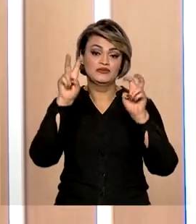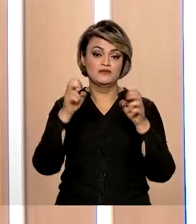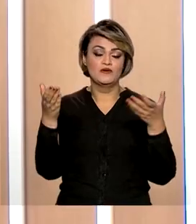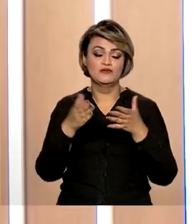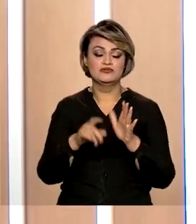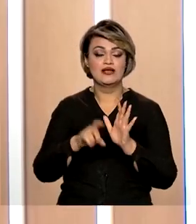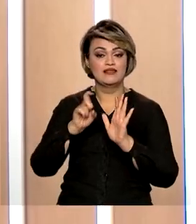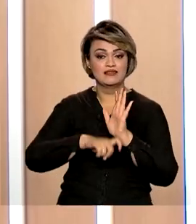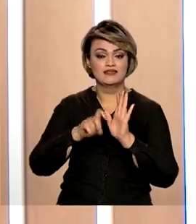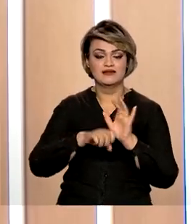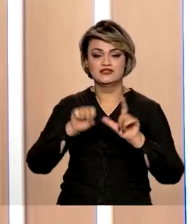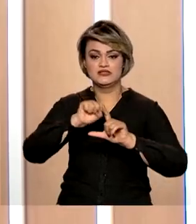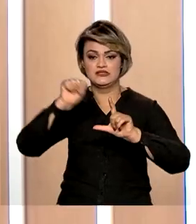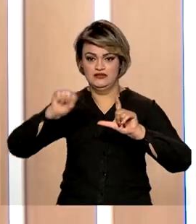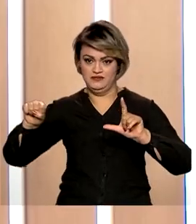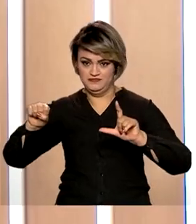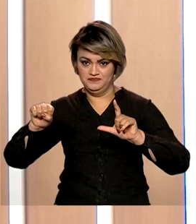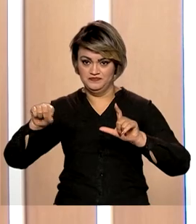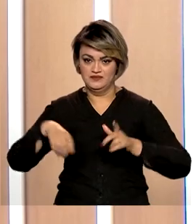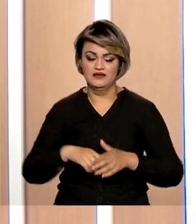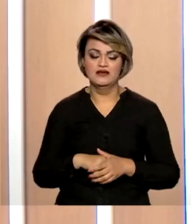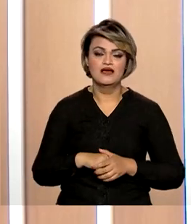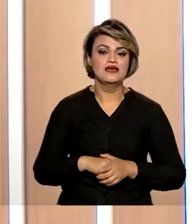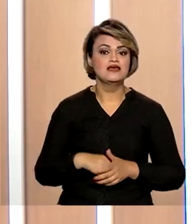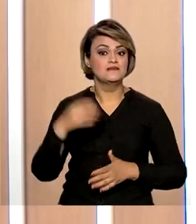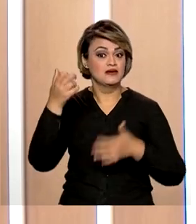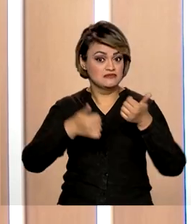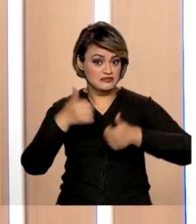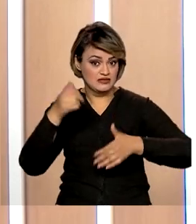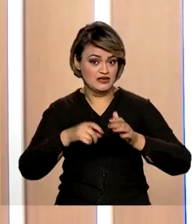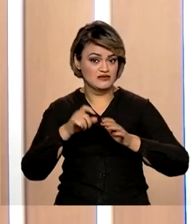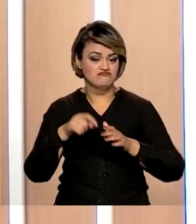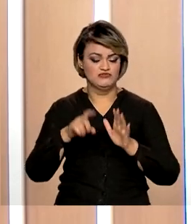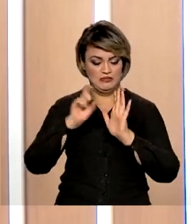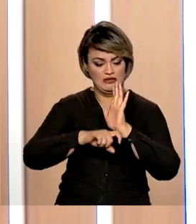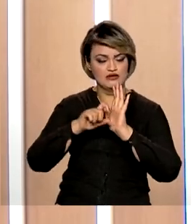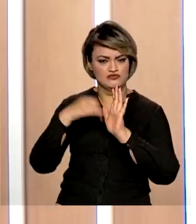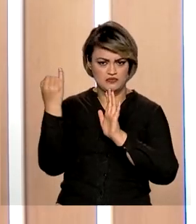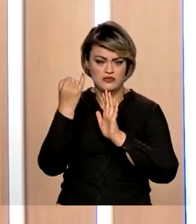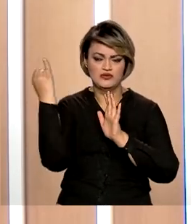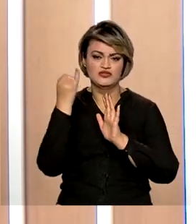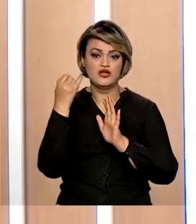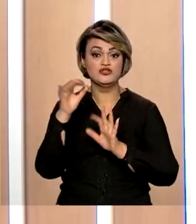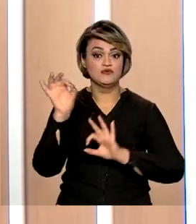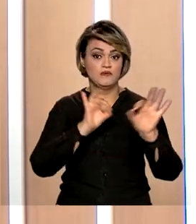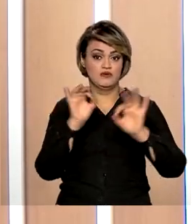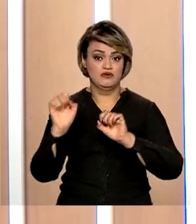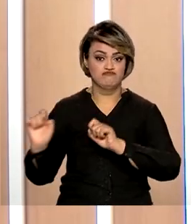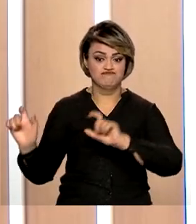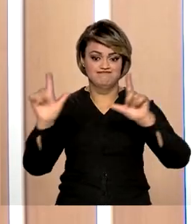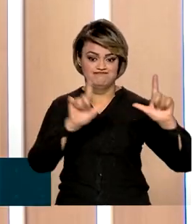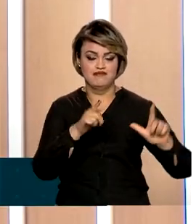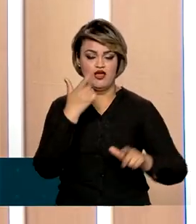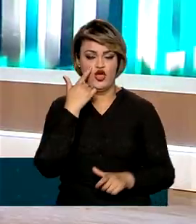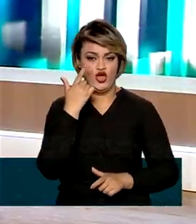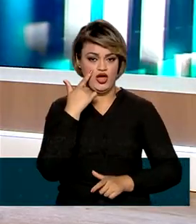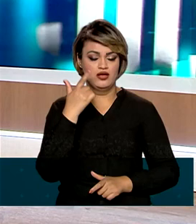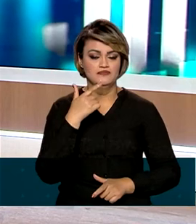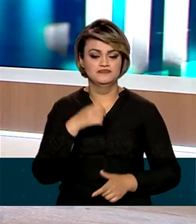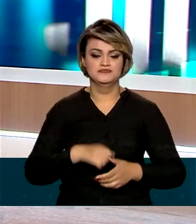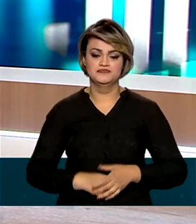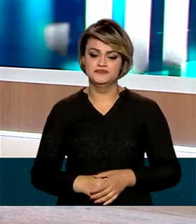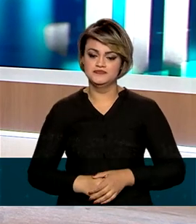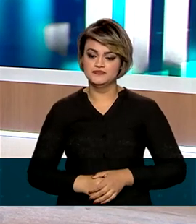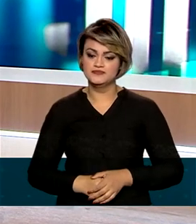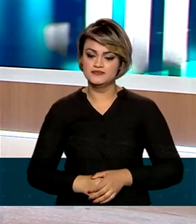hoje é a taxa Selic. E para falar sobre essa taxa que é tão importante, nós preparamos uma arte para você, telespectador, com apoio